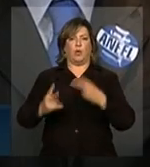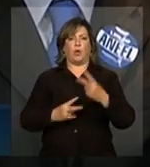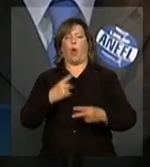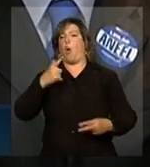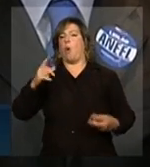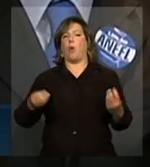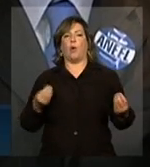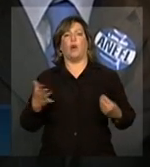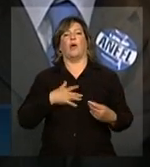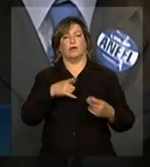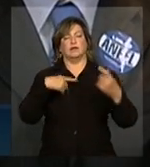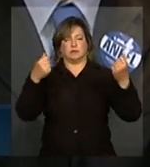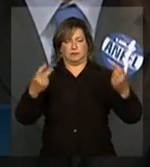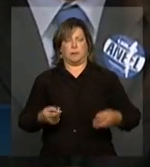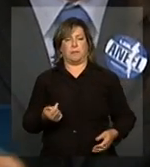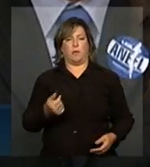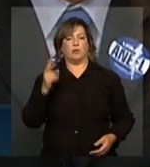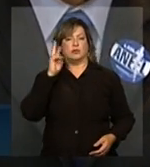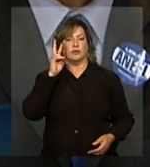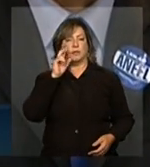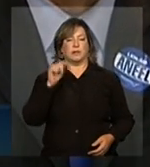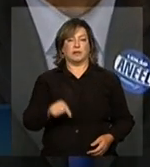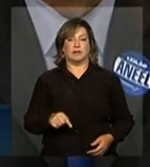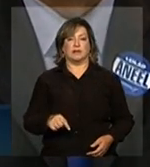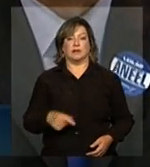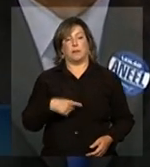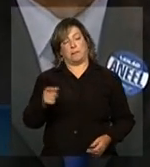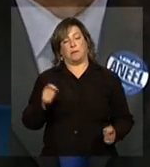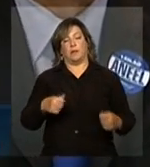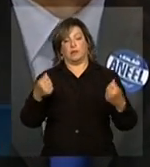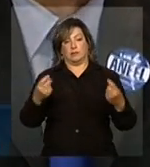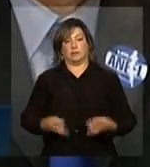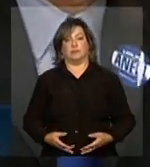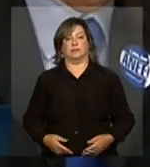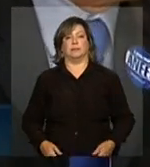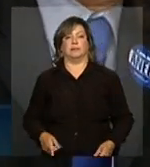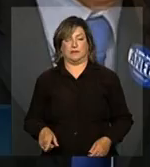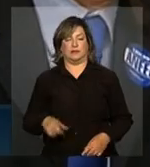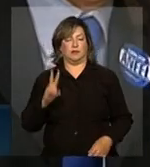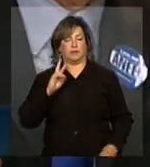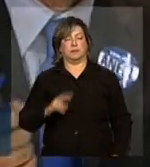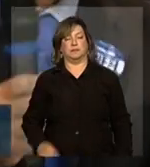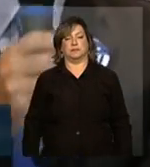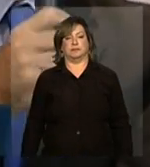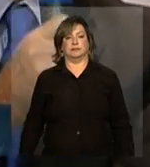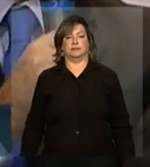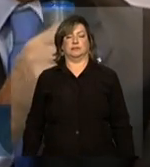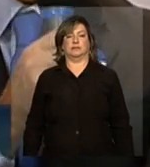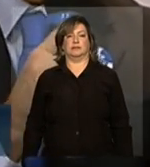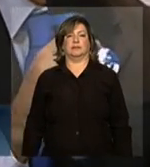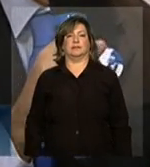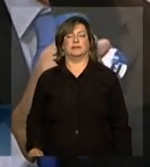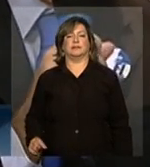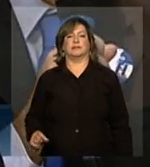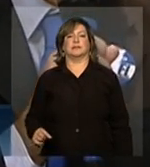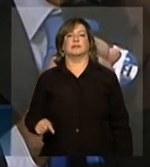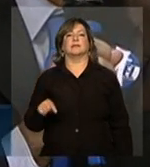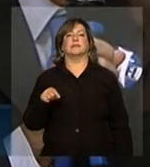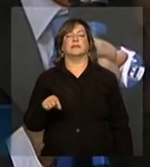fontes também. Queria que vocês detalhassem um pouco. De repente, o Miranda poderia falar também, por favor, nesse sentido. Olha, a matriz